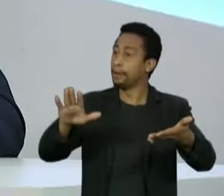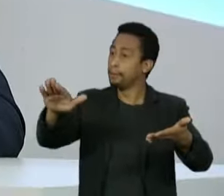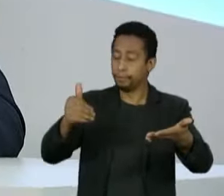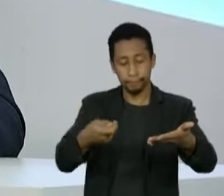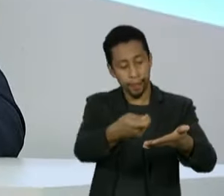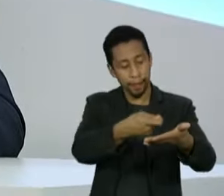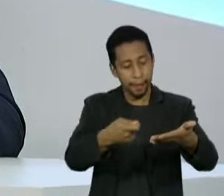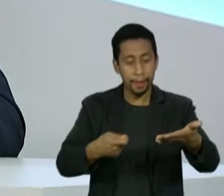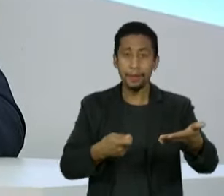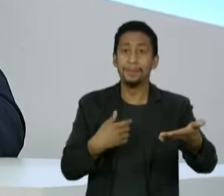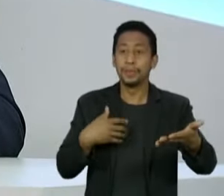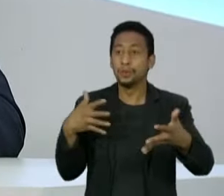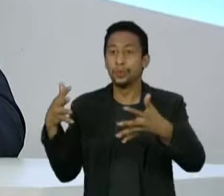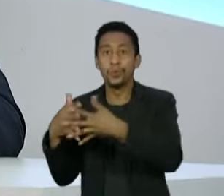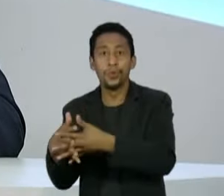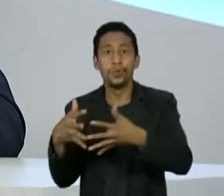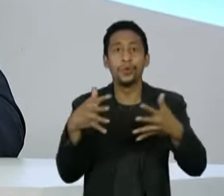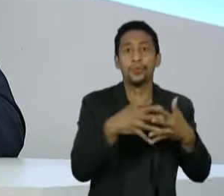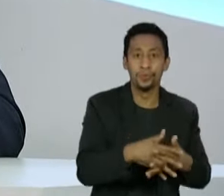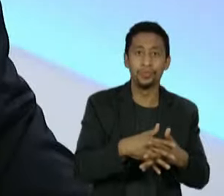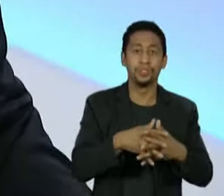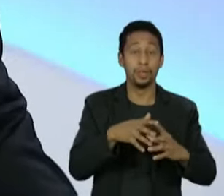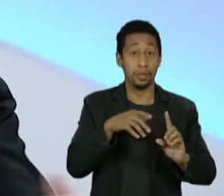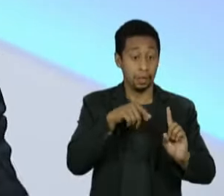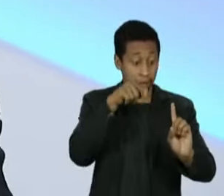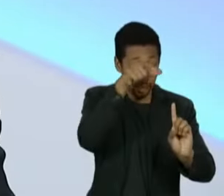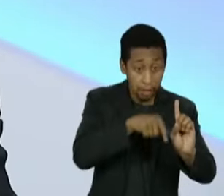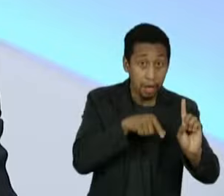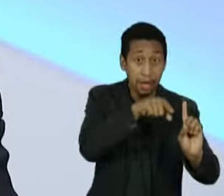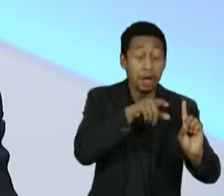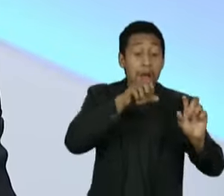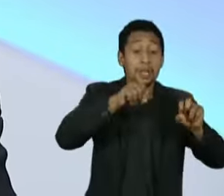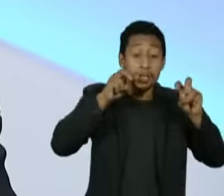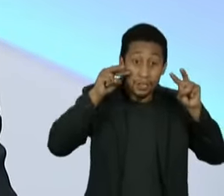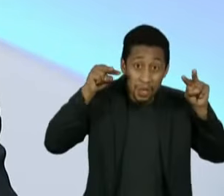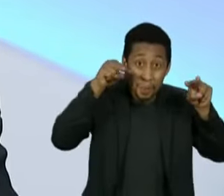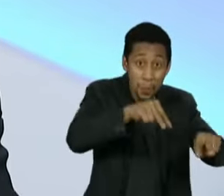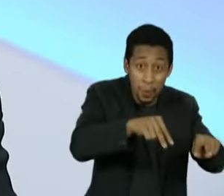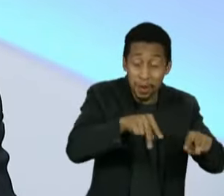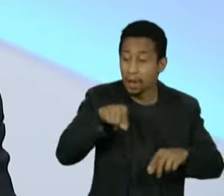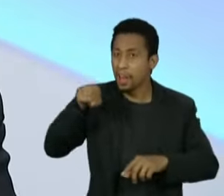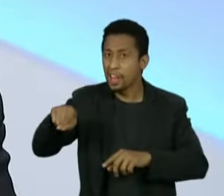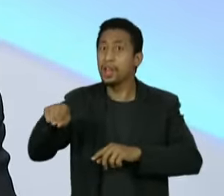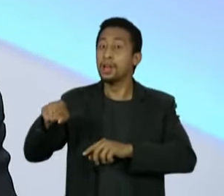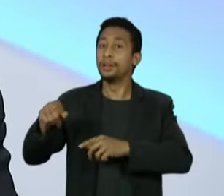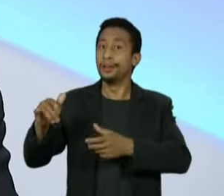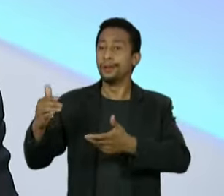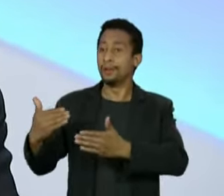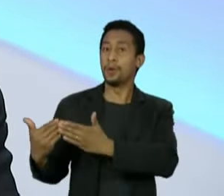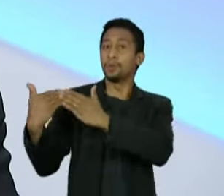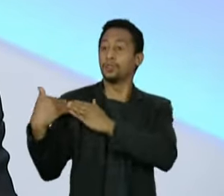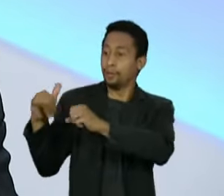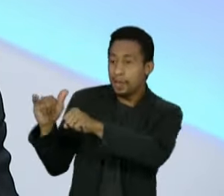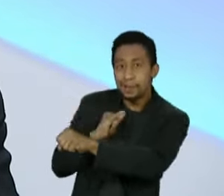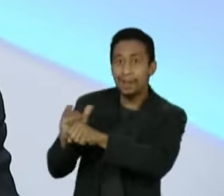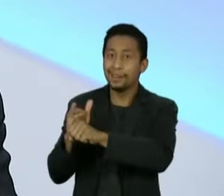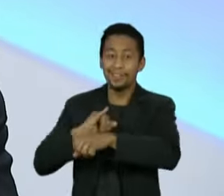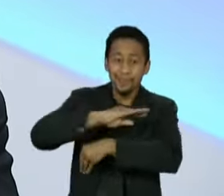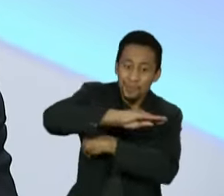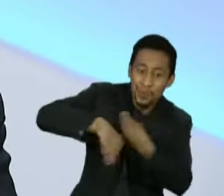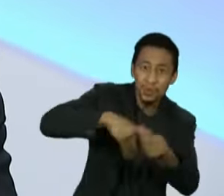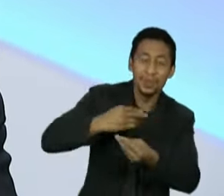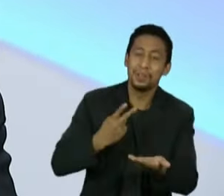traficante com a investigação da testemunha do aviãozinho lá na ponta. É um pouco o que está acontecendo com o relatório do Renan. Mas acho que esses